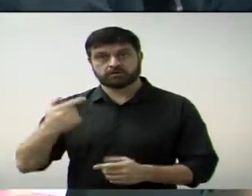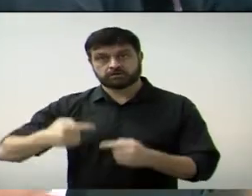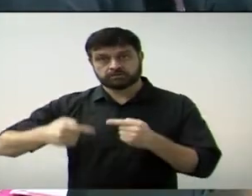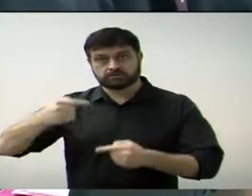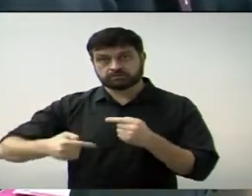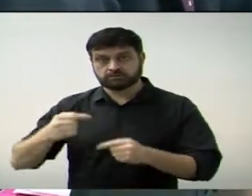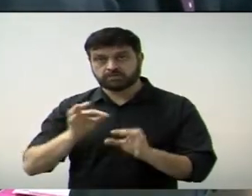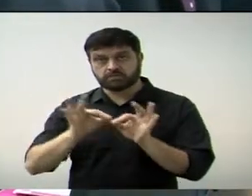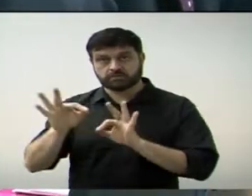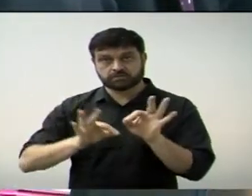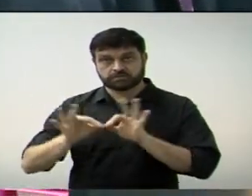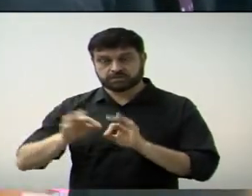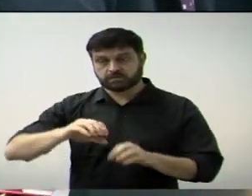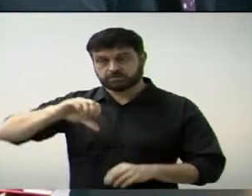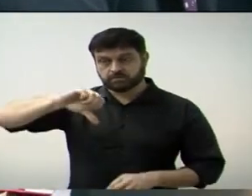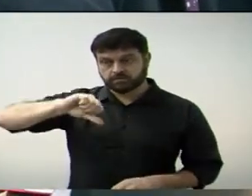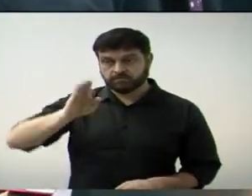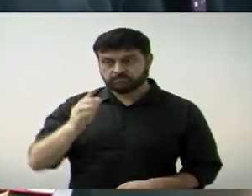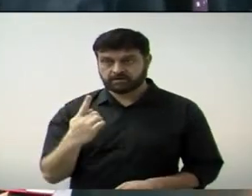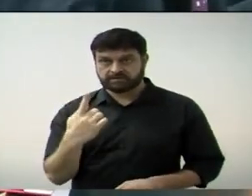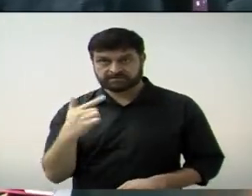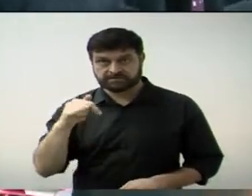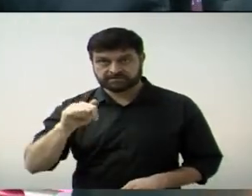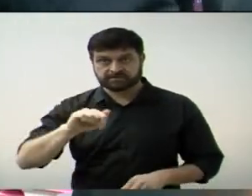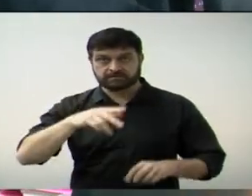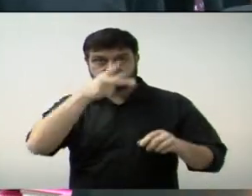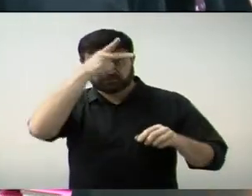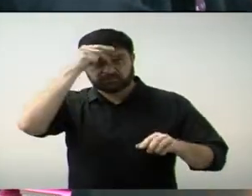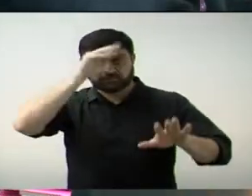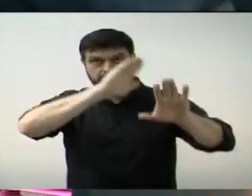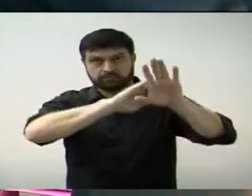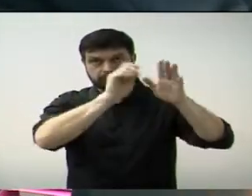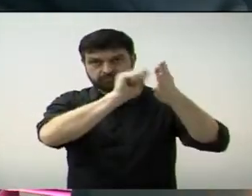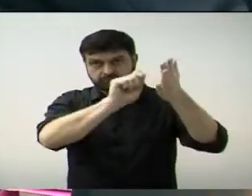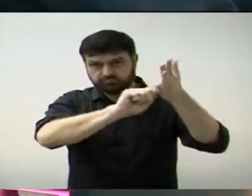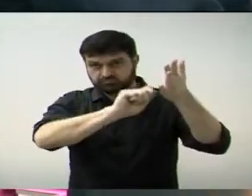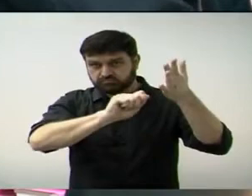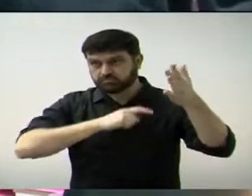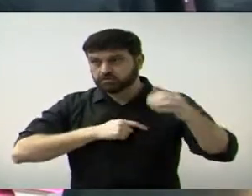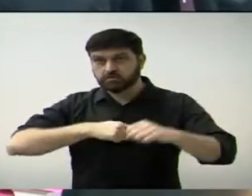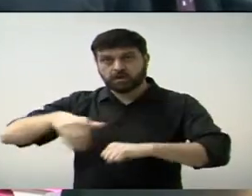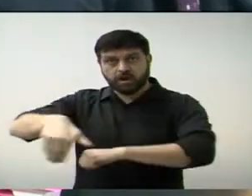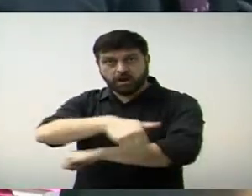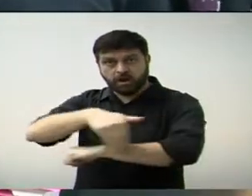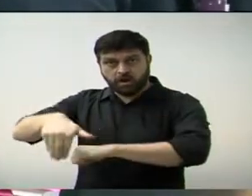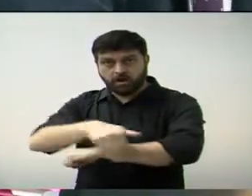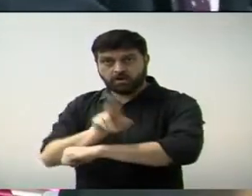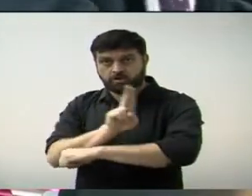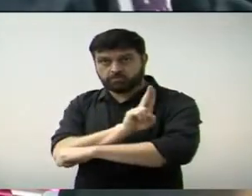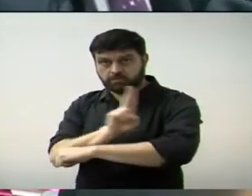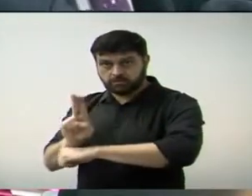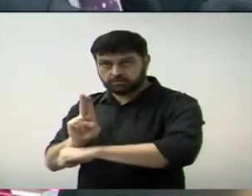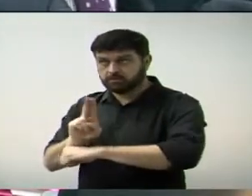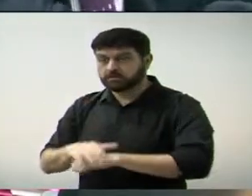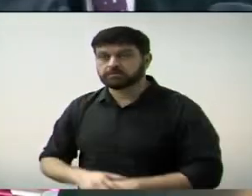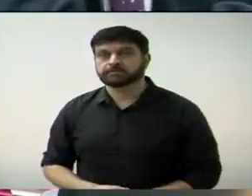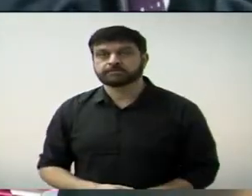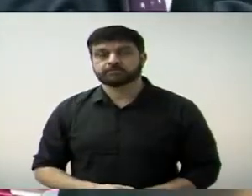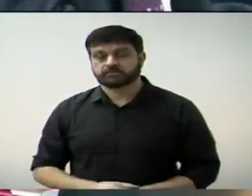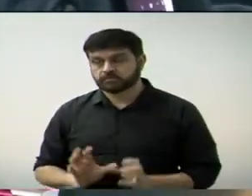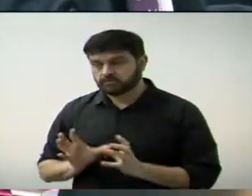Lei 9-17 do Executivo, que denomina José Ademar Perissinotti, via pública do município de Paulínia,